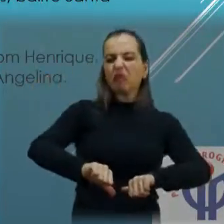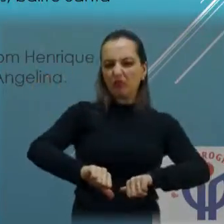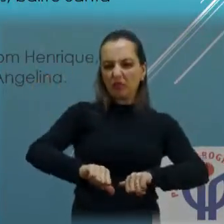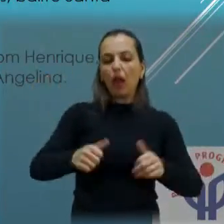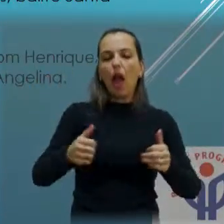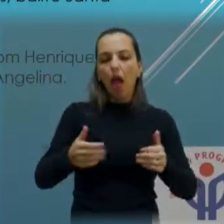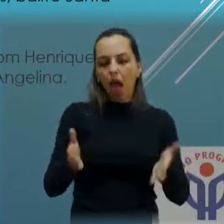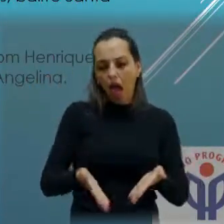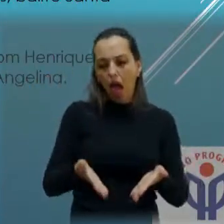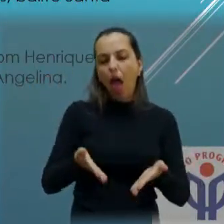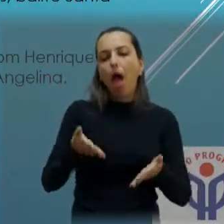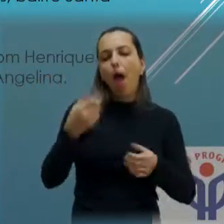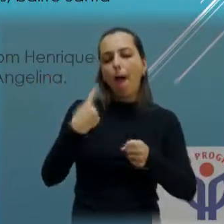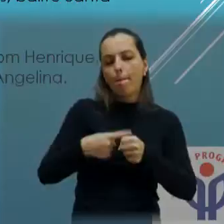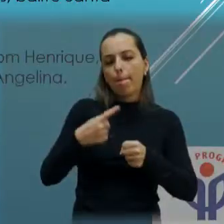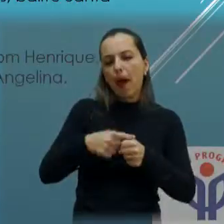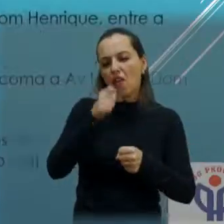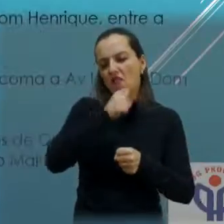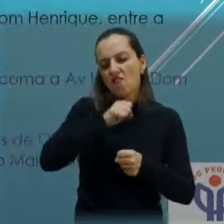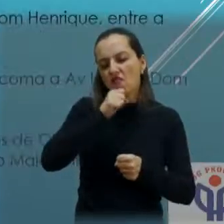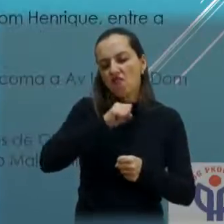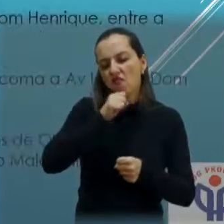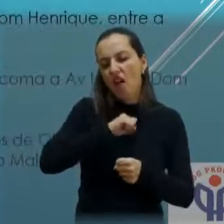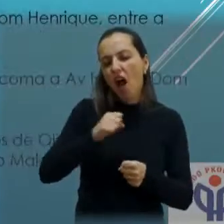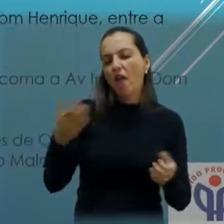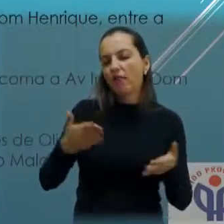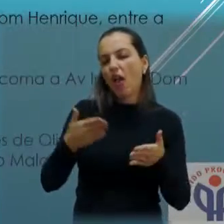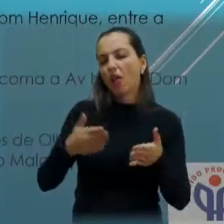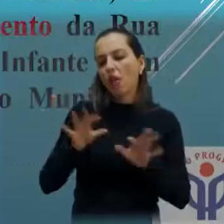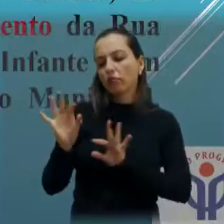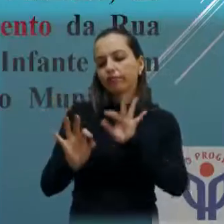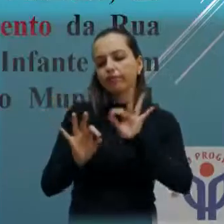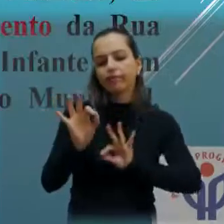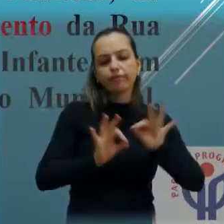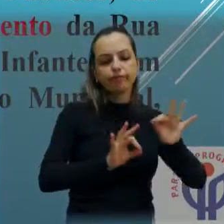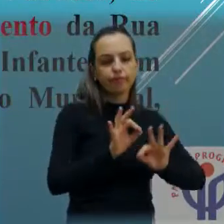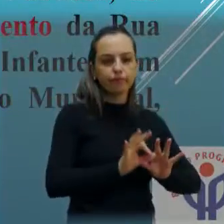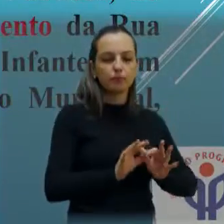começou a dar um talento. Próxima foto, Mário? A próxima.